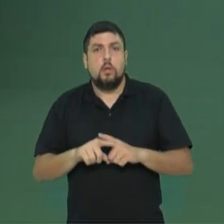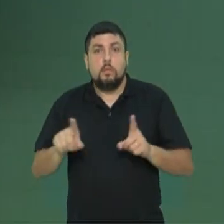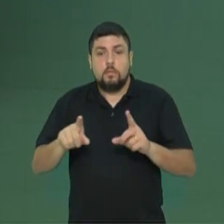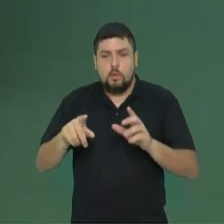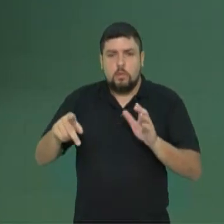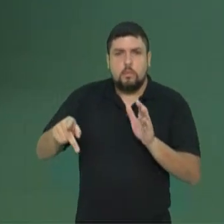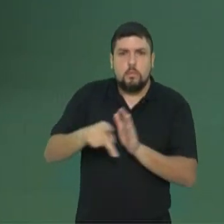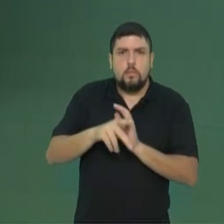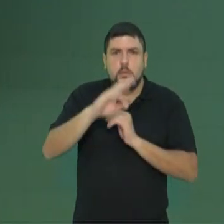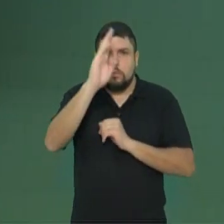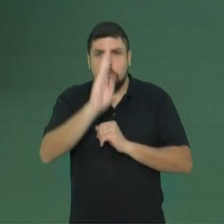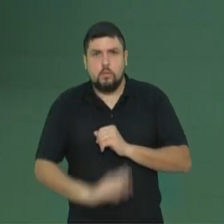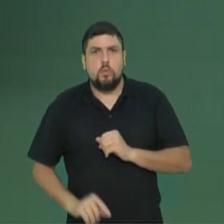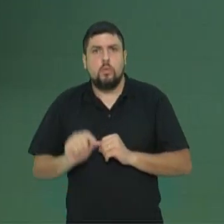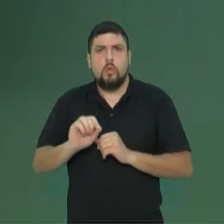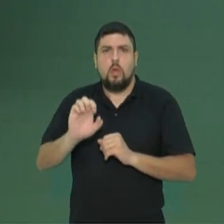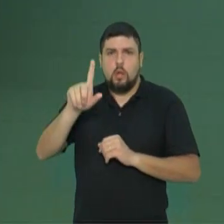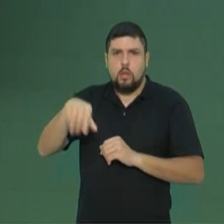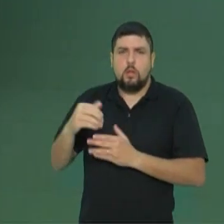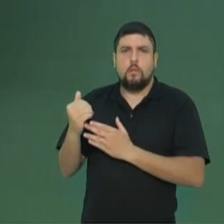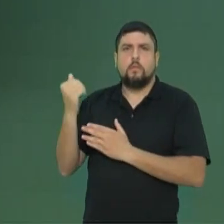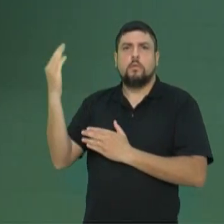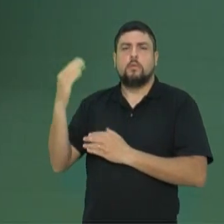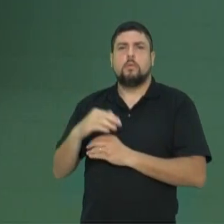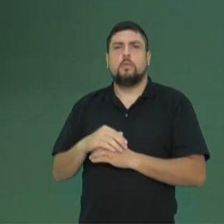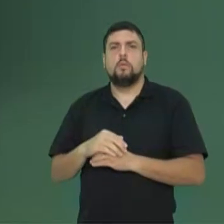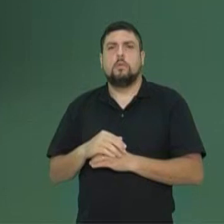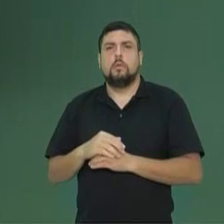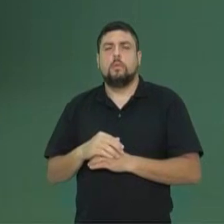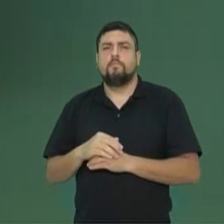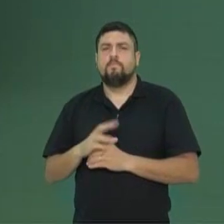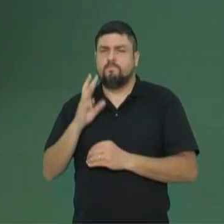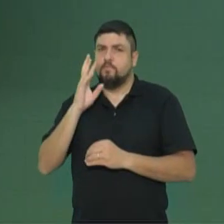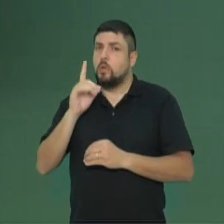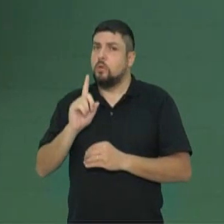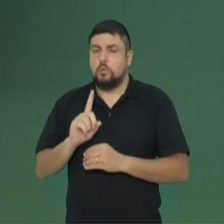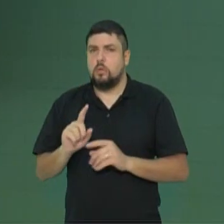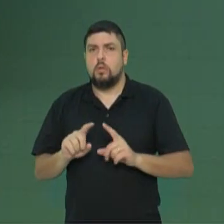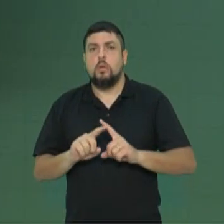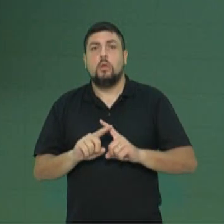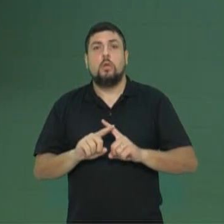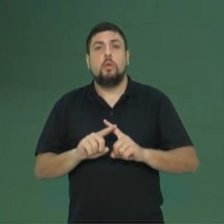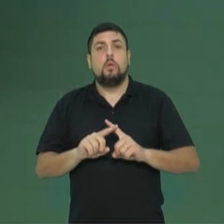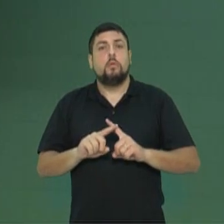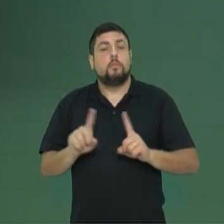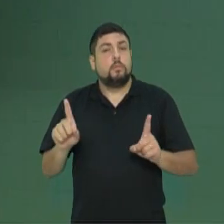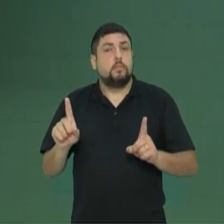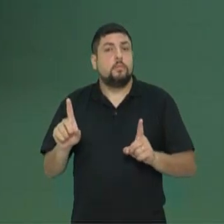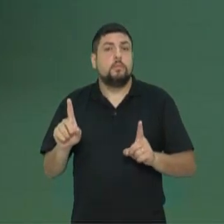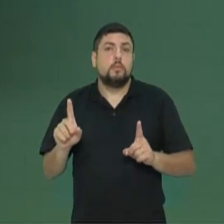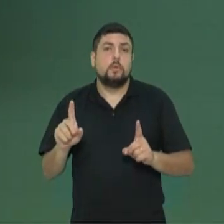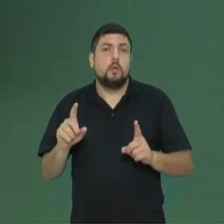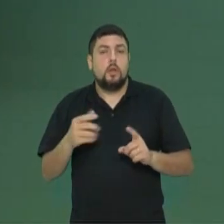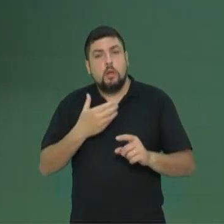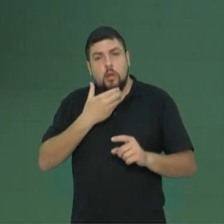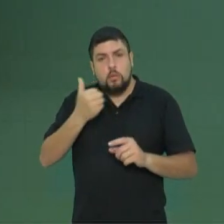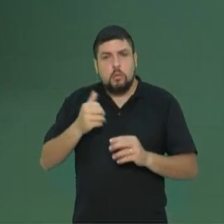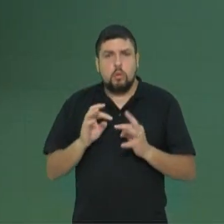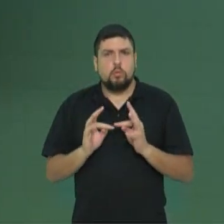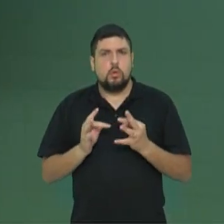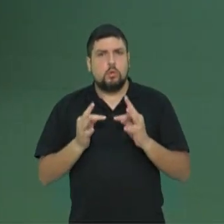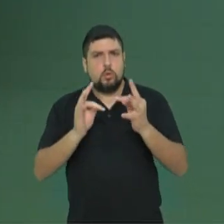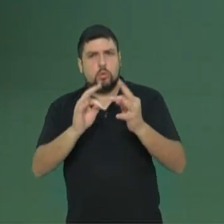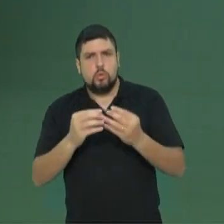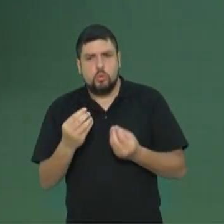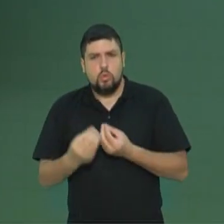seja, são exóticas. O que não é nada saudável. E é mais interessante investir em desenvolvimento de tecnologia para fazer